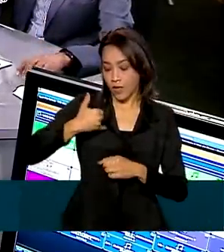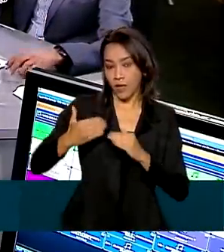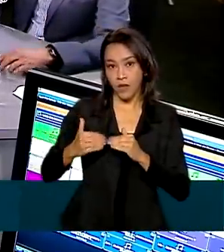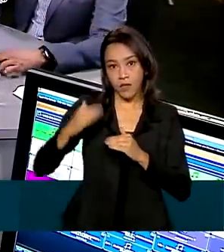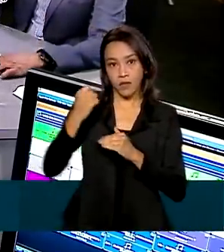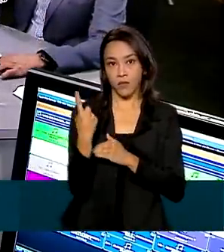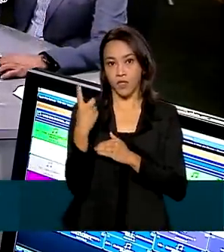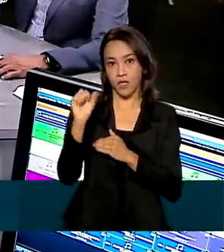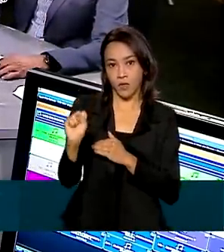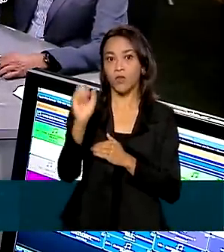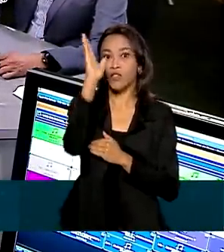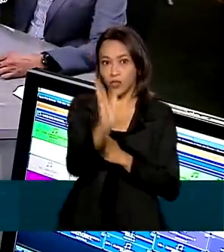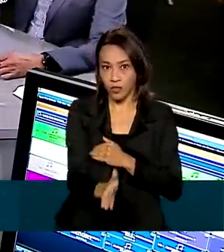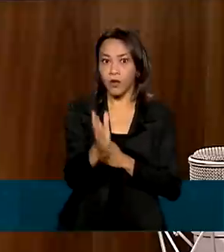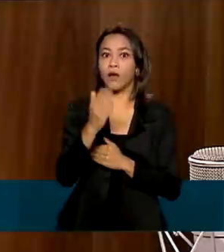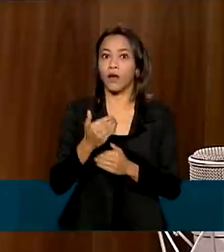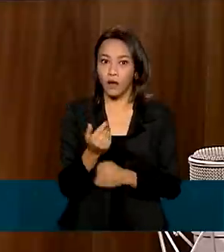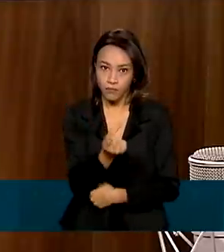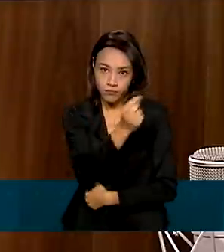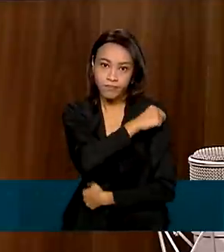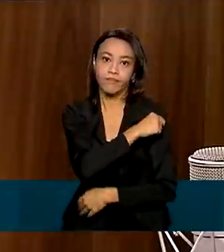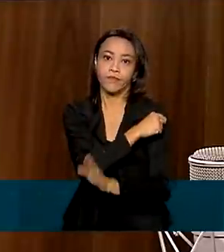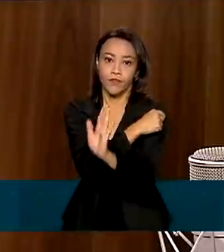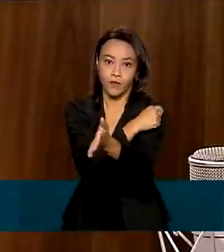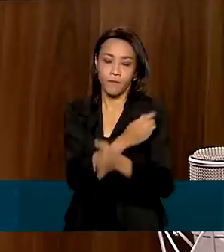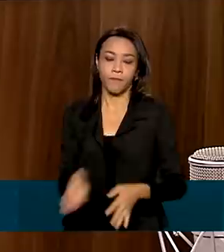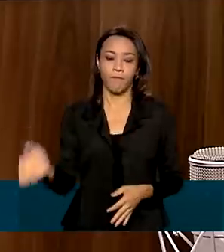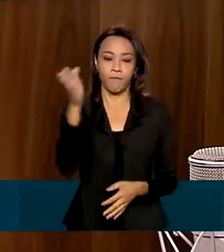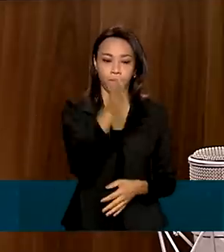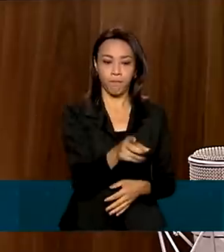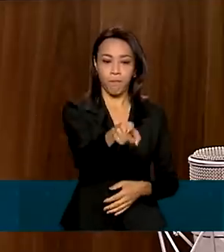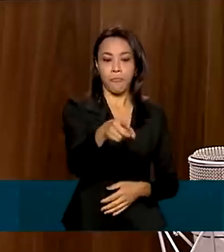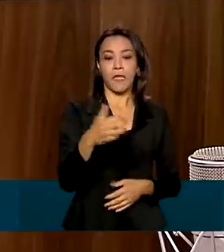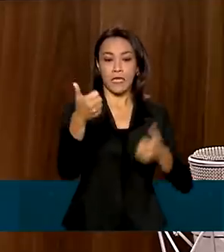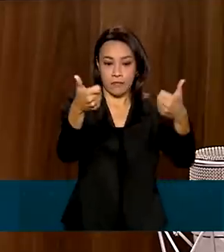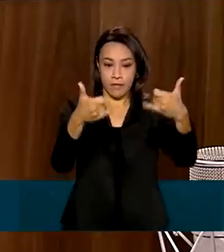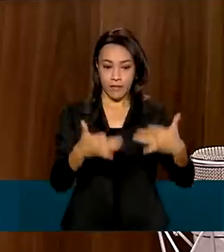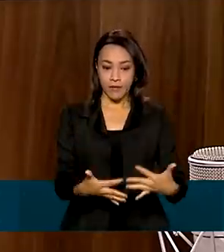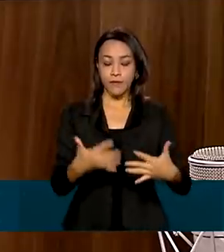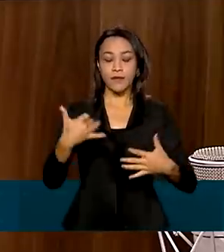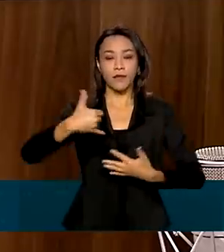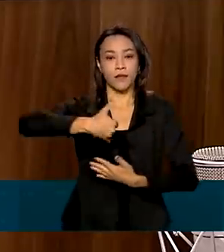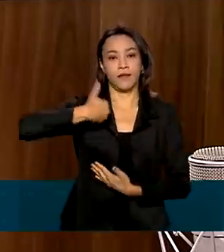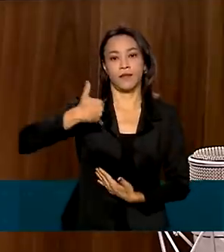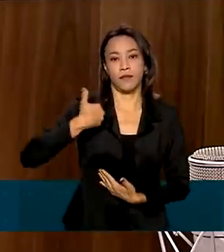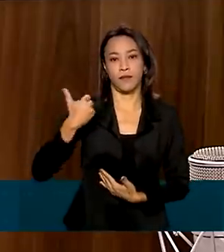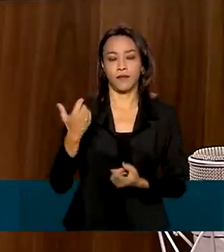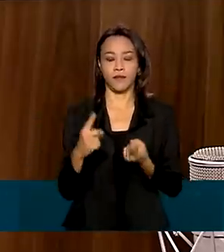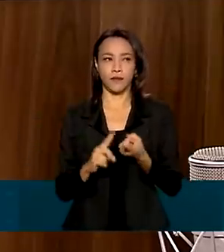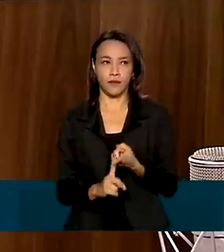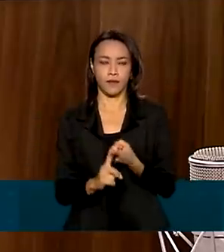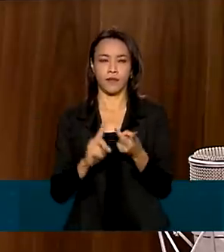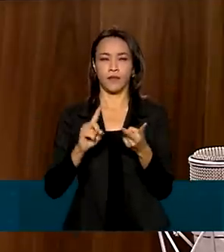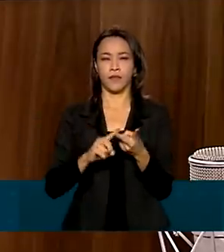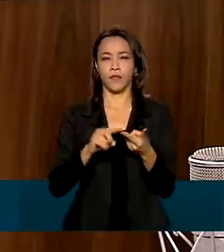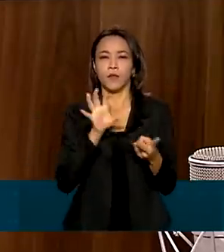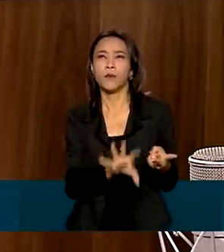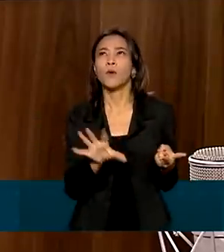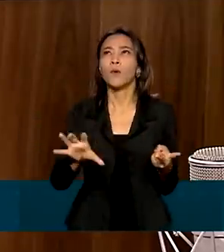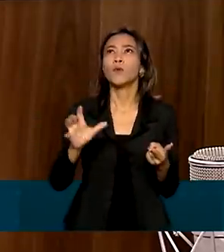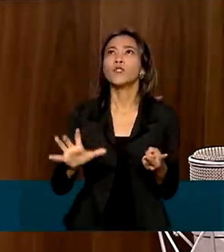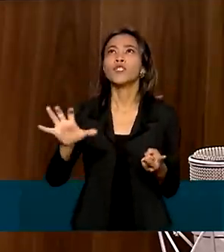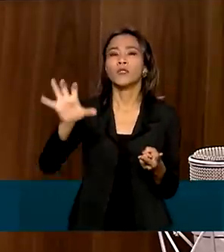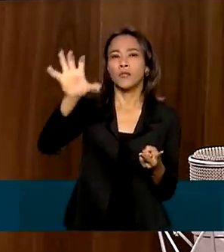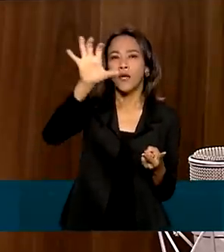anos que estão sendo vacinadas. Nós estamos pegando a faixa etária, a questão demográfica de cada estado, e estamos